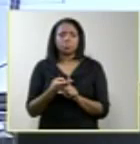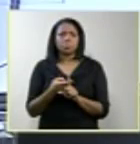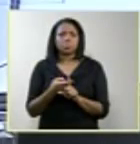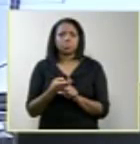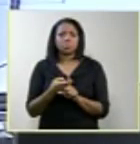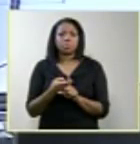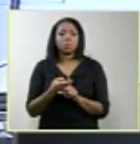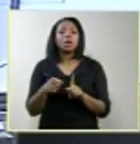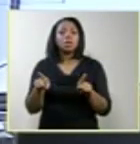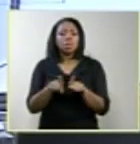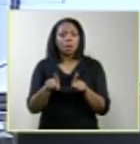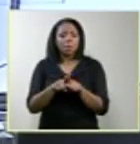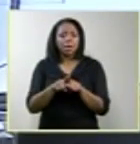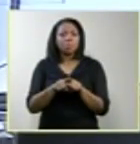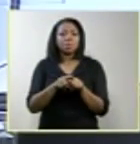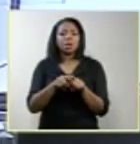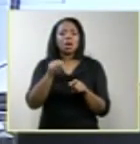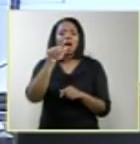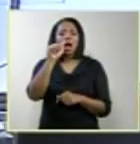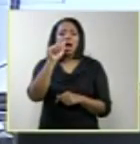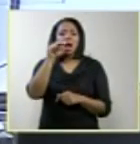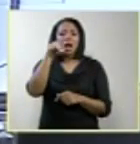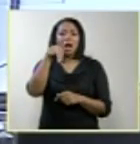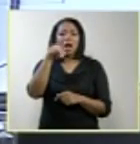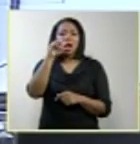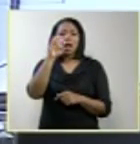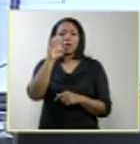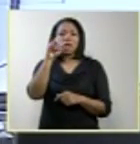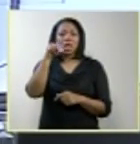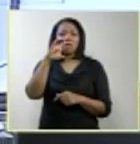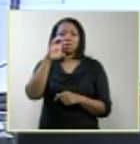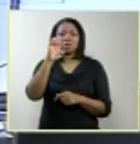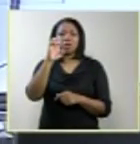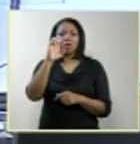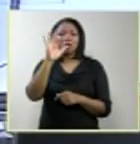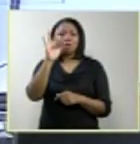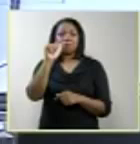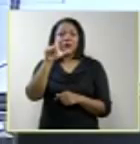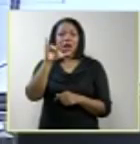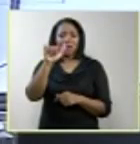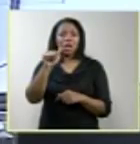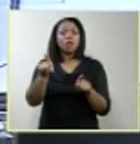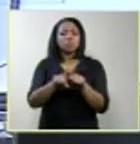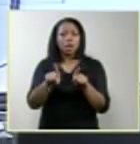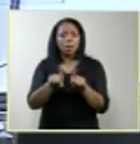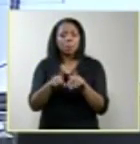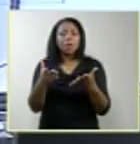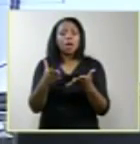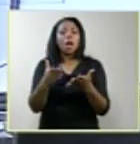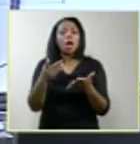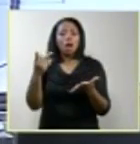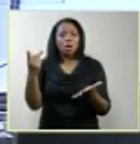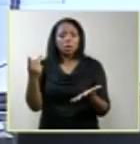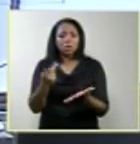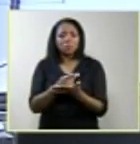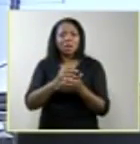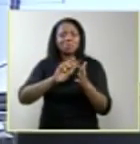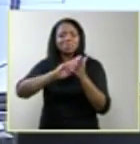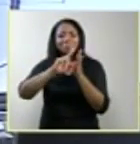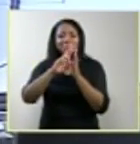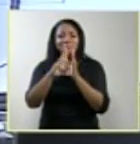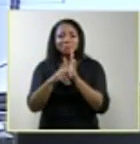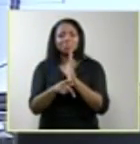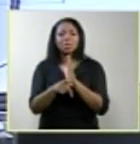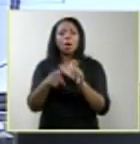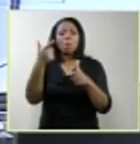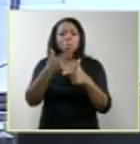A anencefalia é incompatível com a vida, isso explicamos para a mulher, ela é letal, ela é multifatorial, e ela decorre